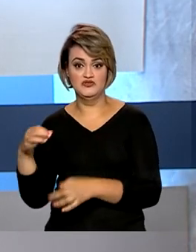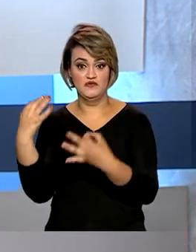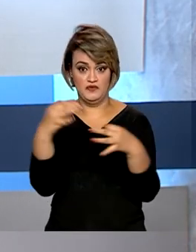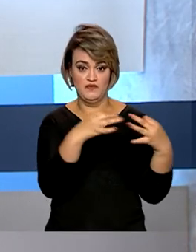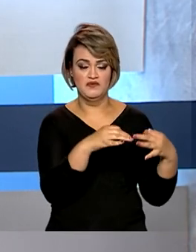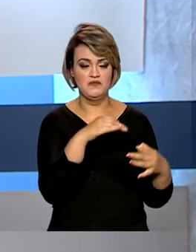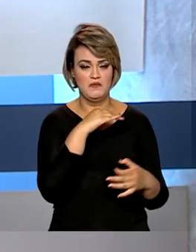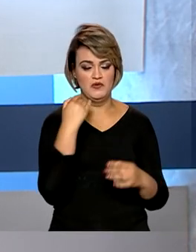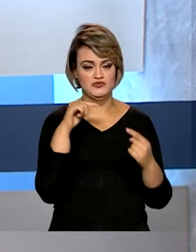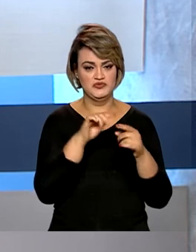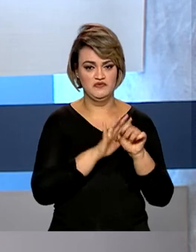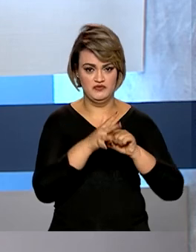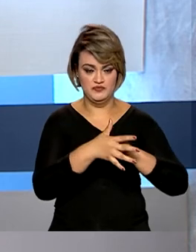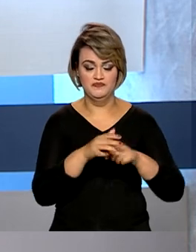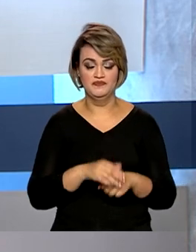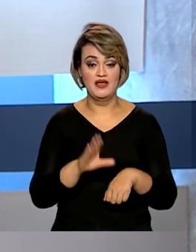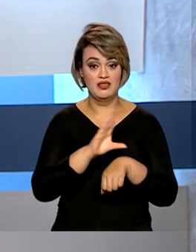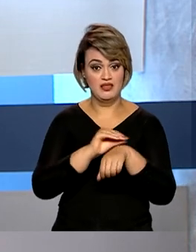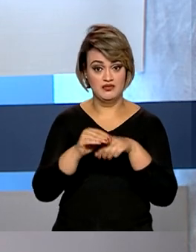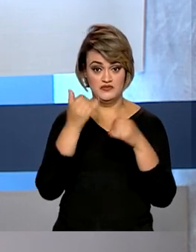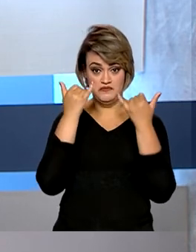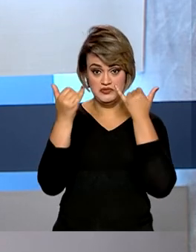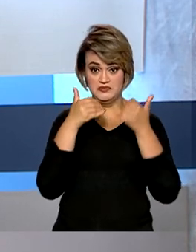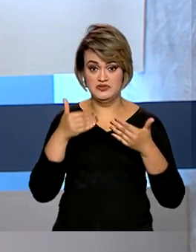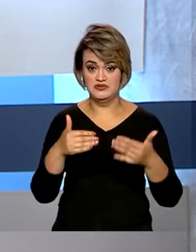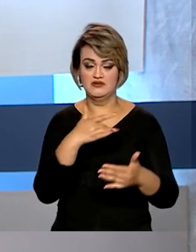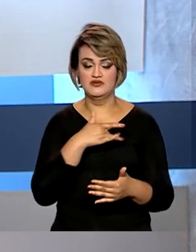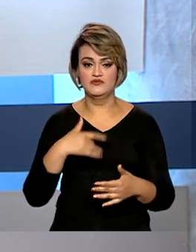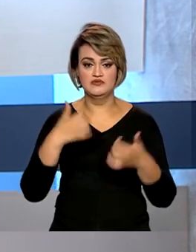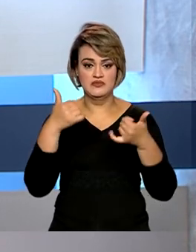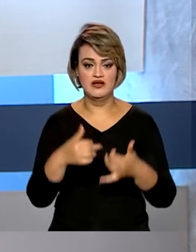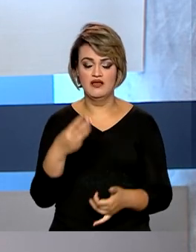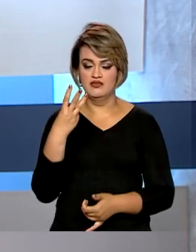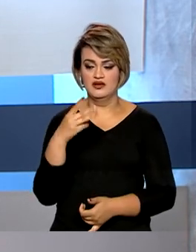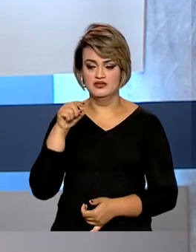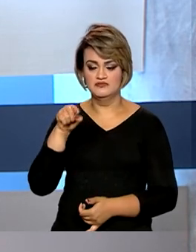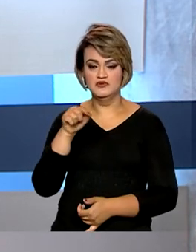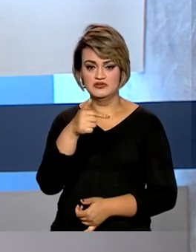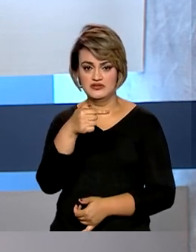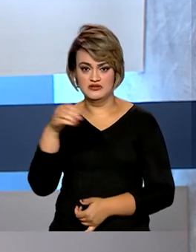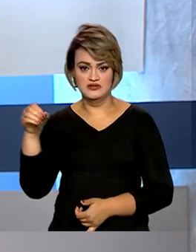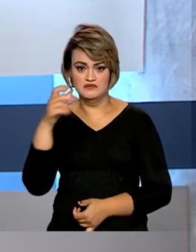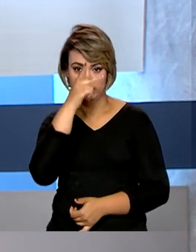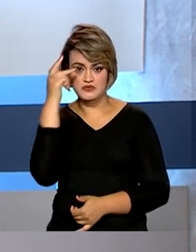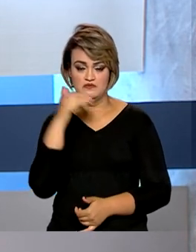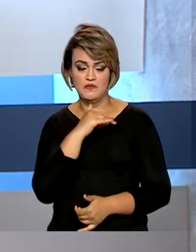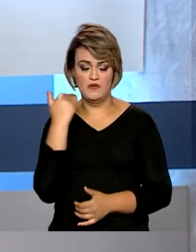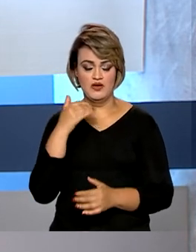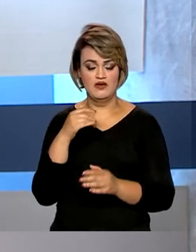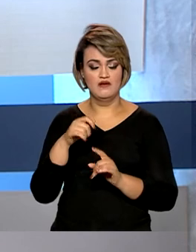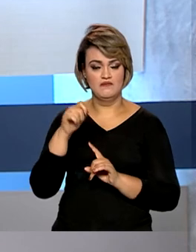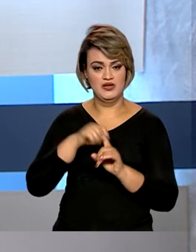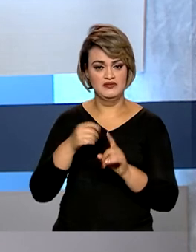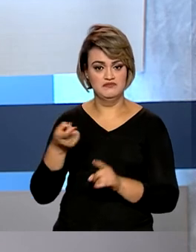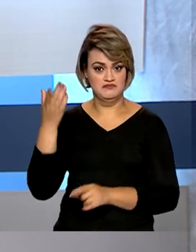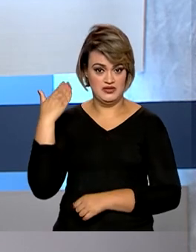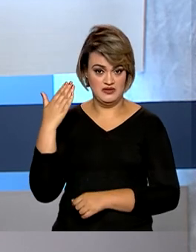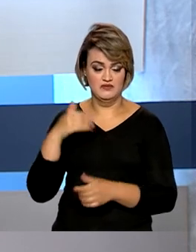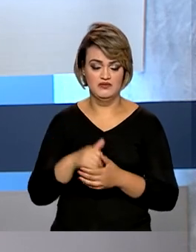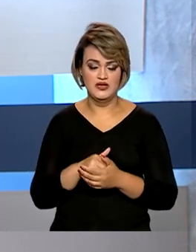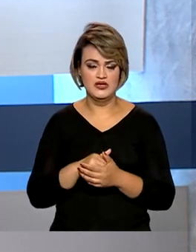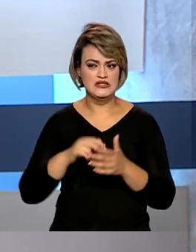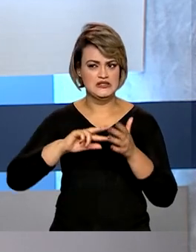notificados. Dados do Ministério da Saúde mostram que 3.700 pessoas morreram pela doença no mês passado. O número